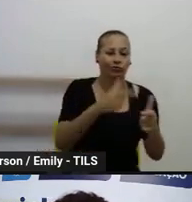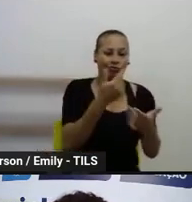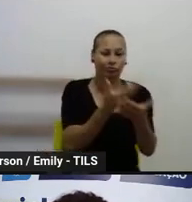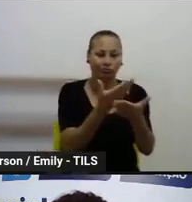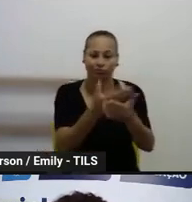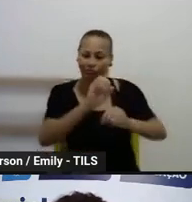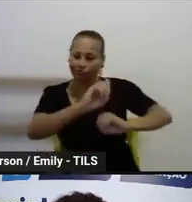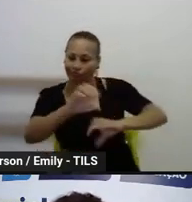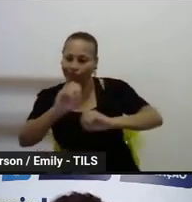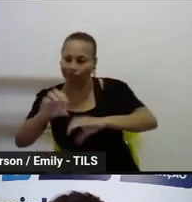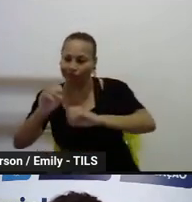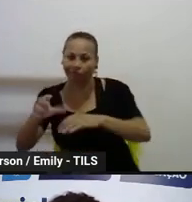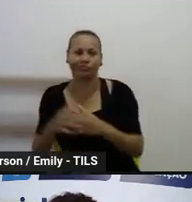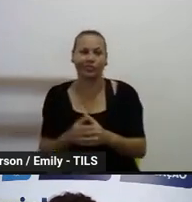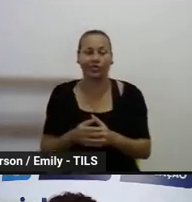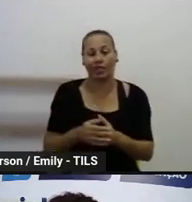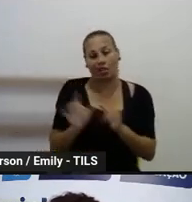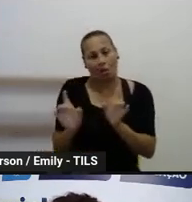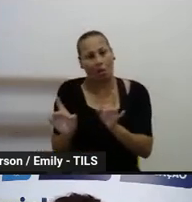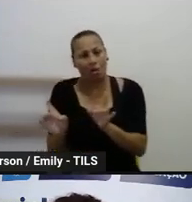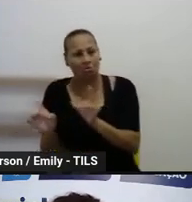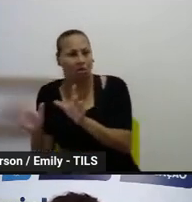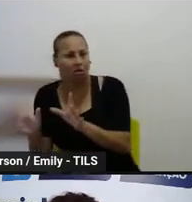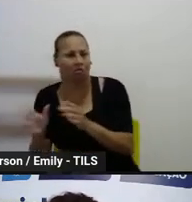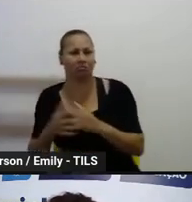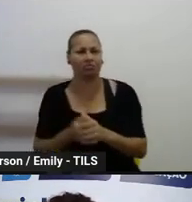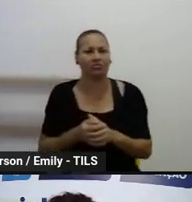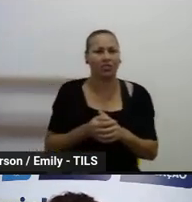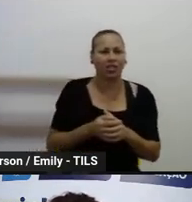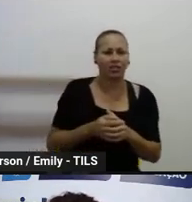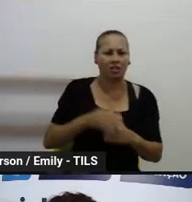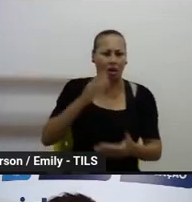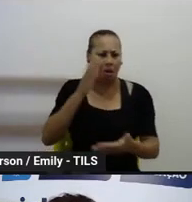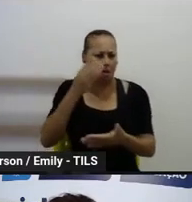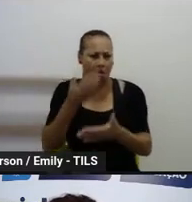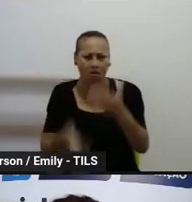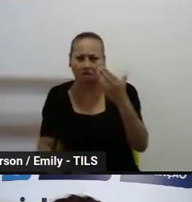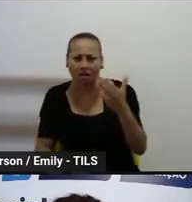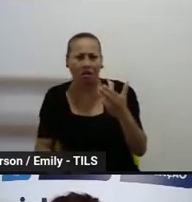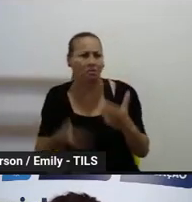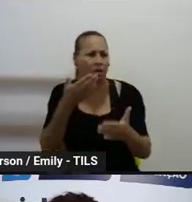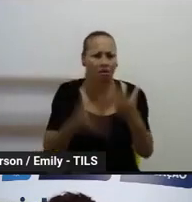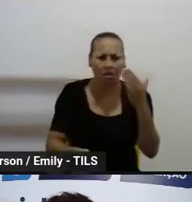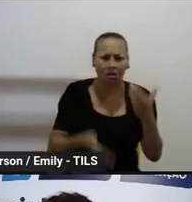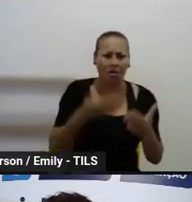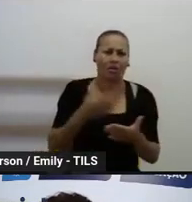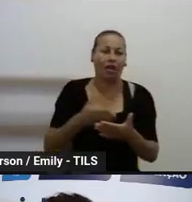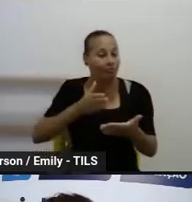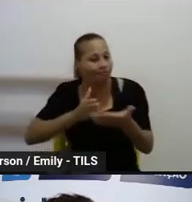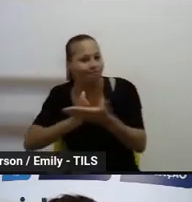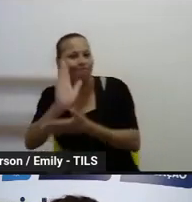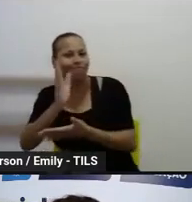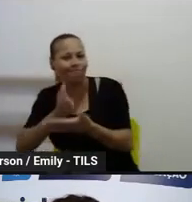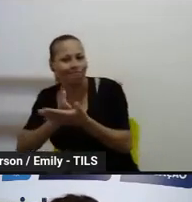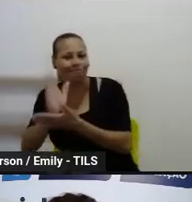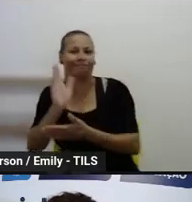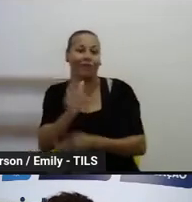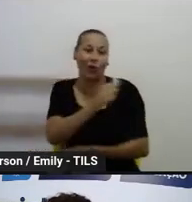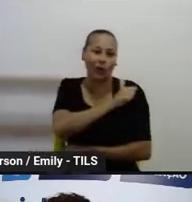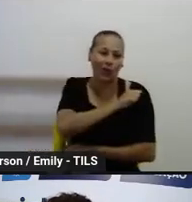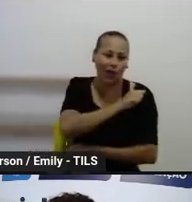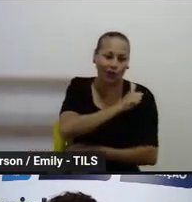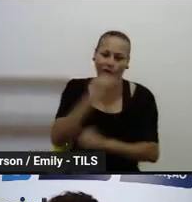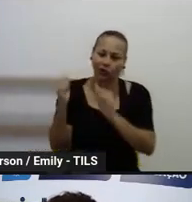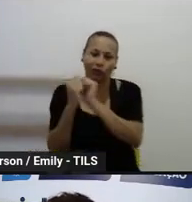por exemplo, abandono, evasão, reprovação, aprovação, frequência dos estudantes.